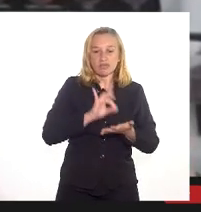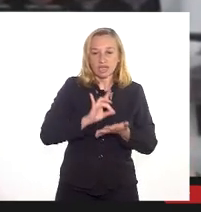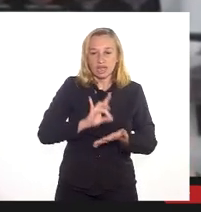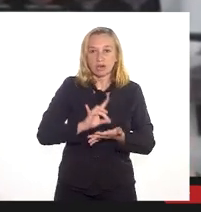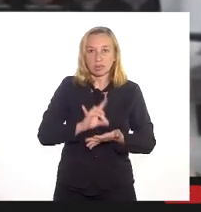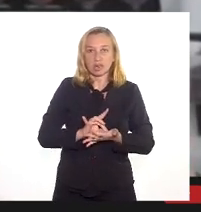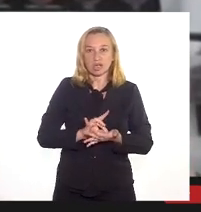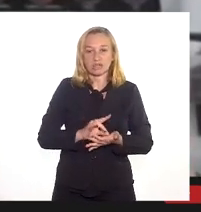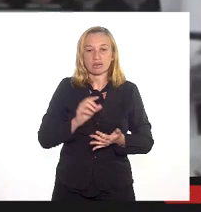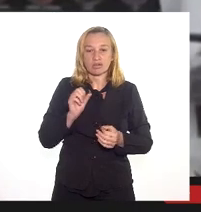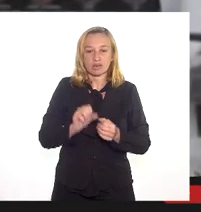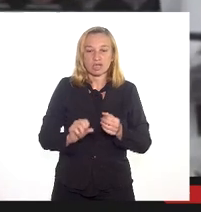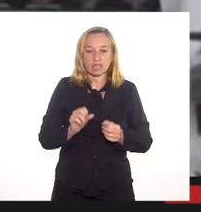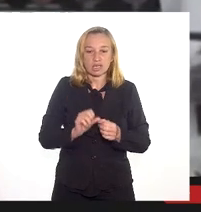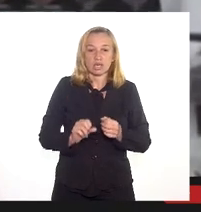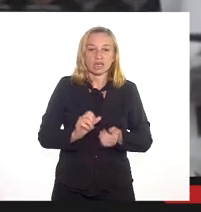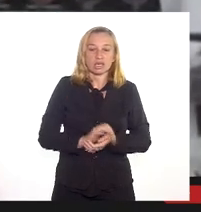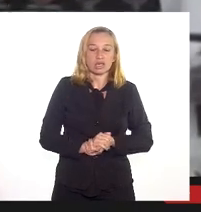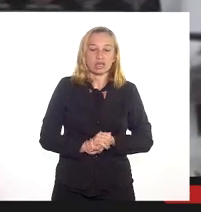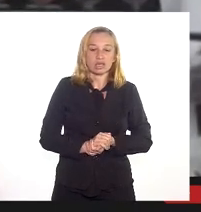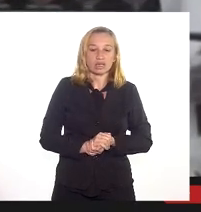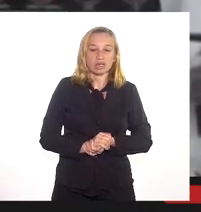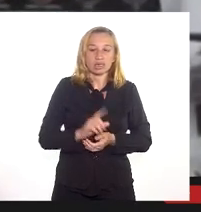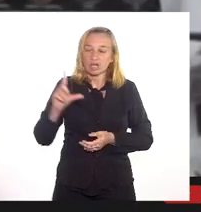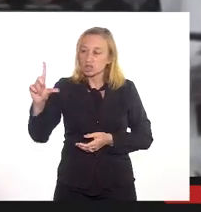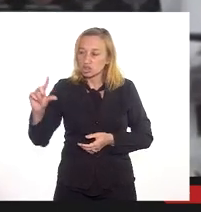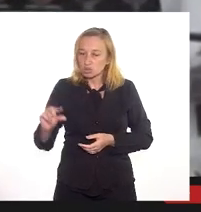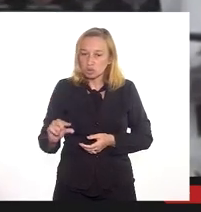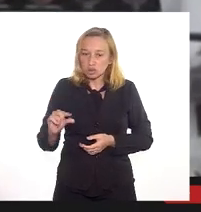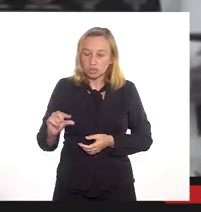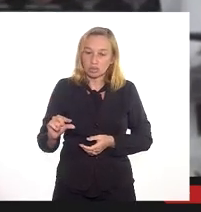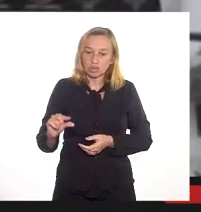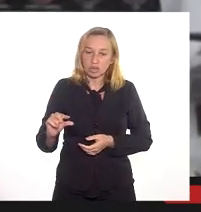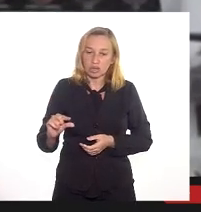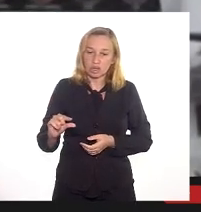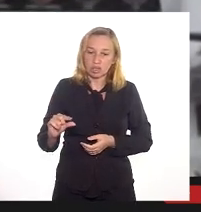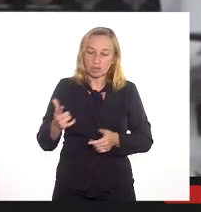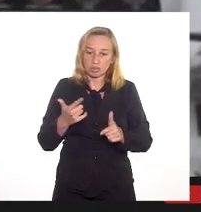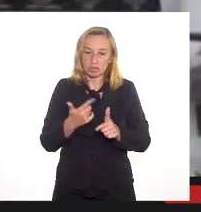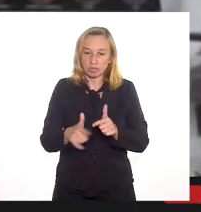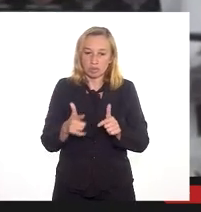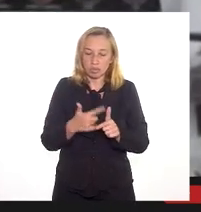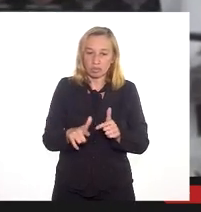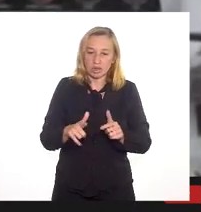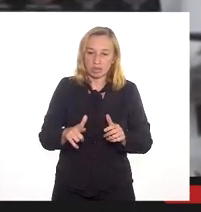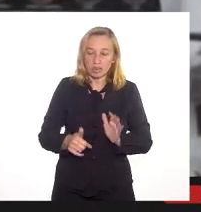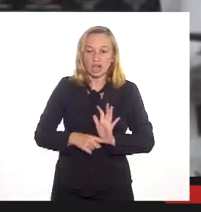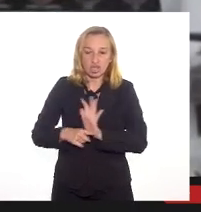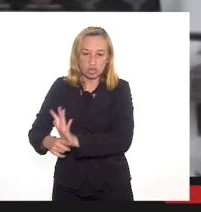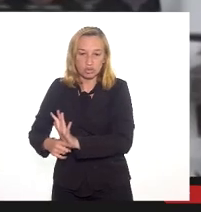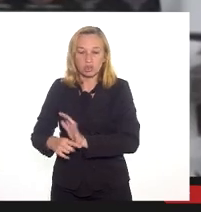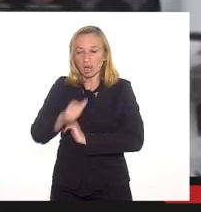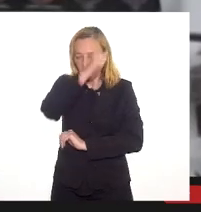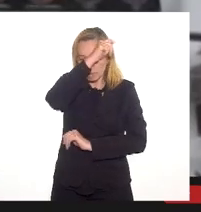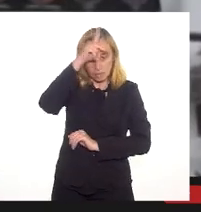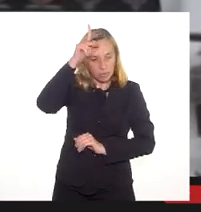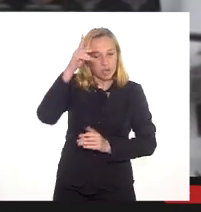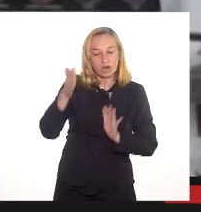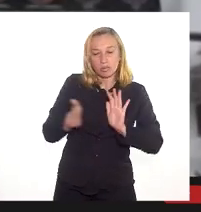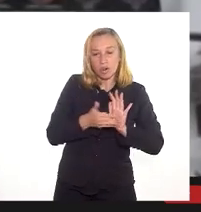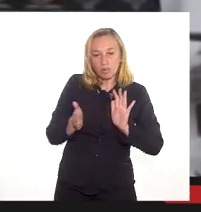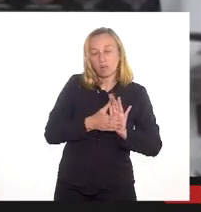fazer com que esse entorno amenize melhores condições. Essa é a proposta da Prefeitura, é fazer uma ocupação